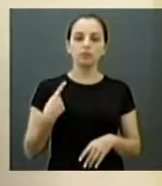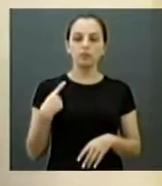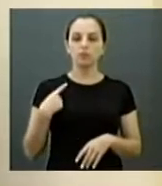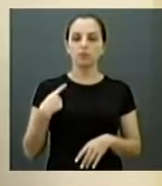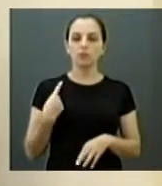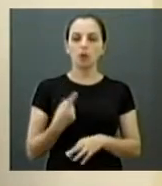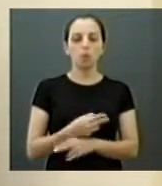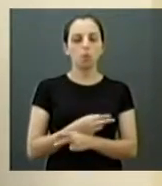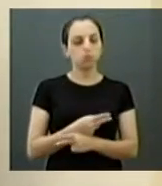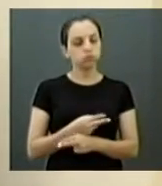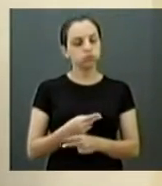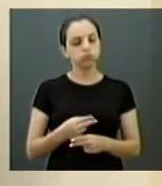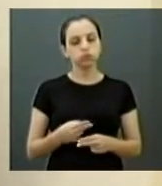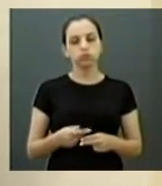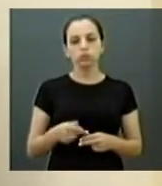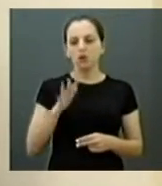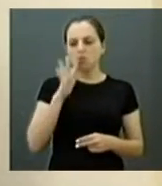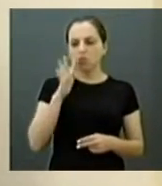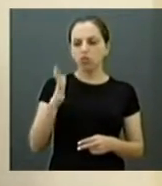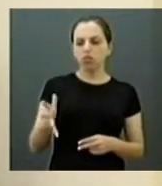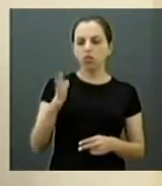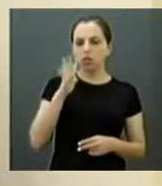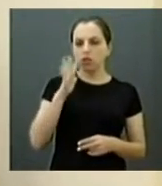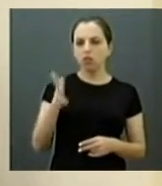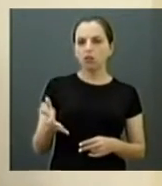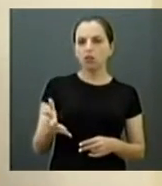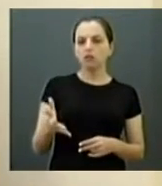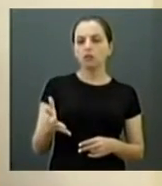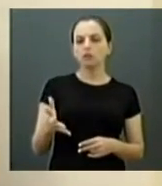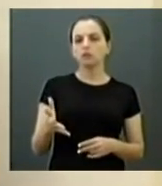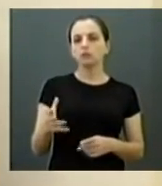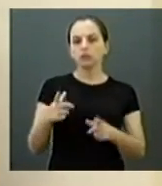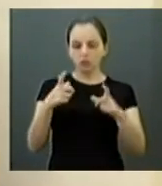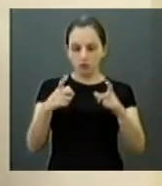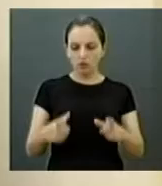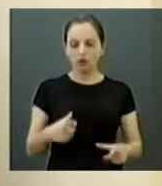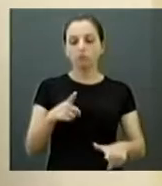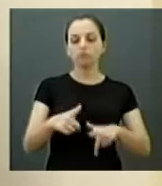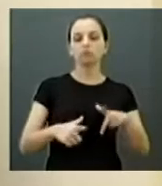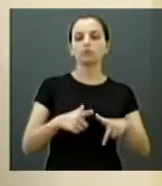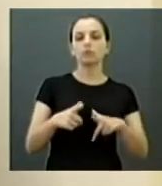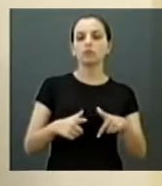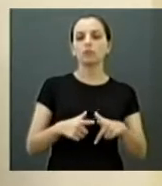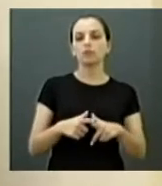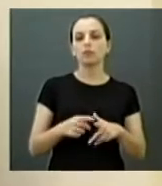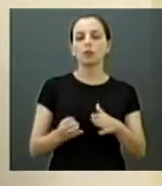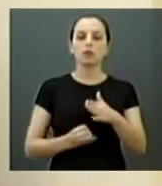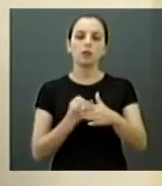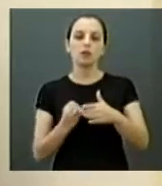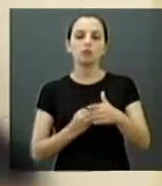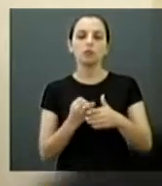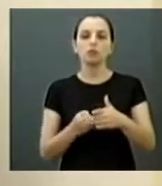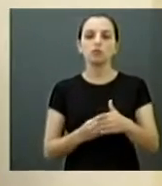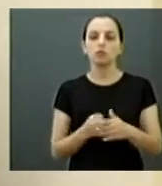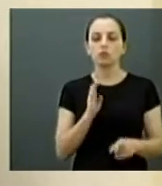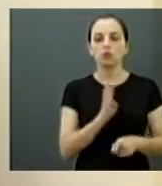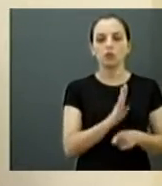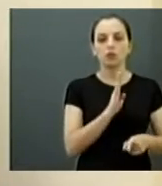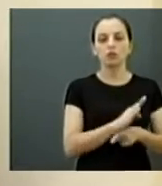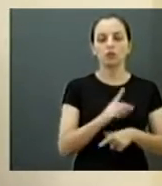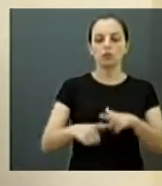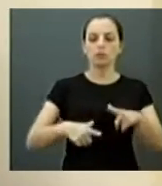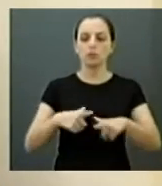inúmeras reclamações e denúncias no gabinete de entidades assistenciais aqui em Araraquara, que trabalham com